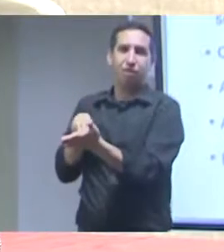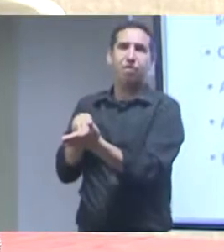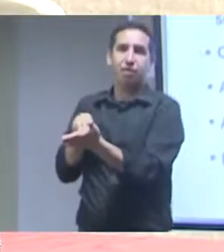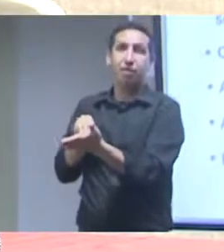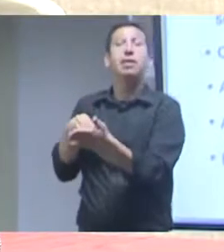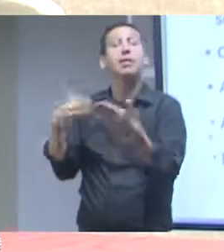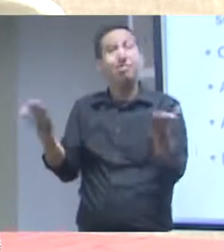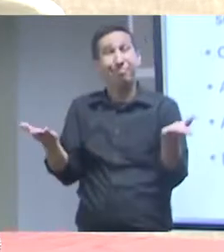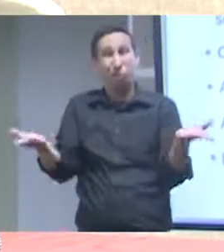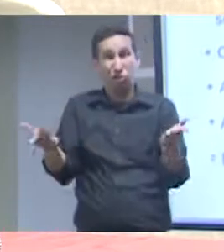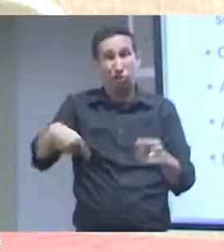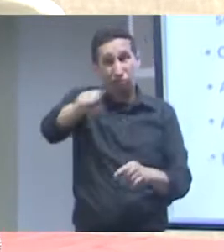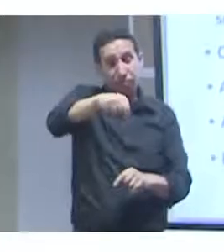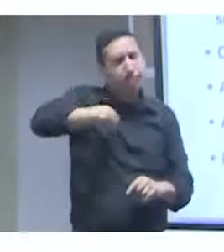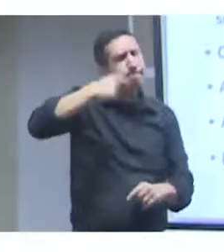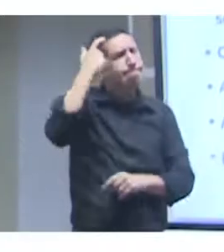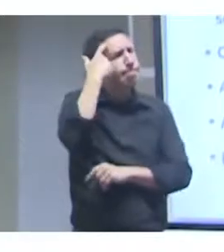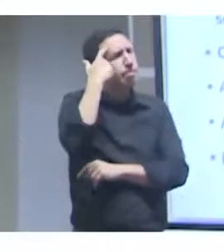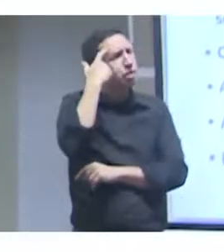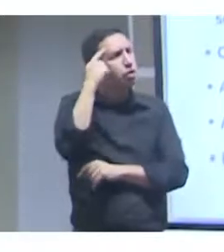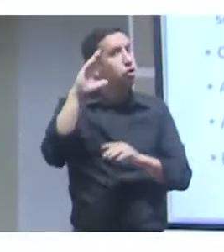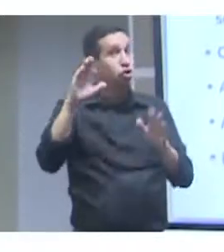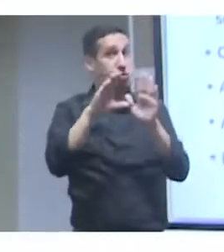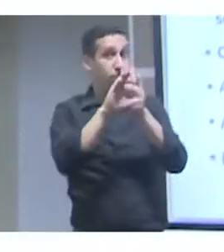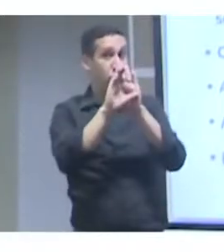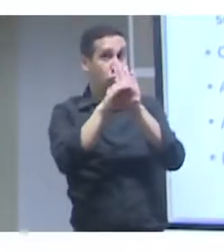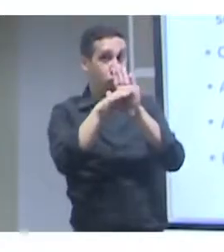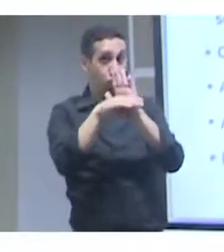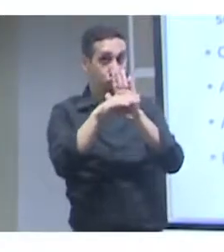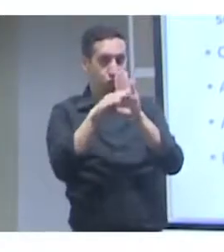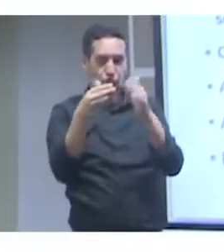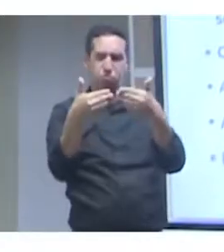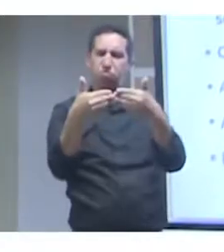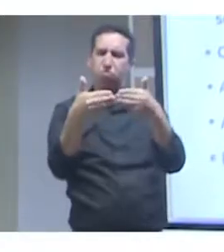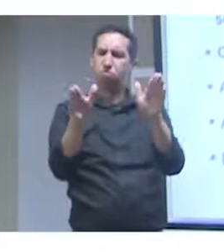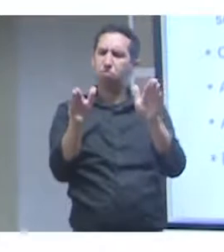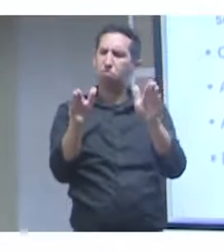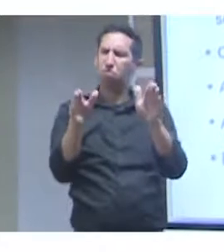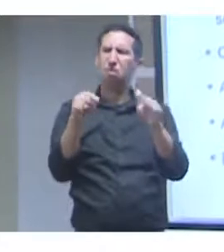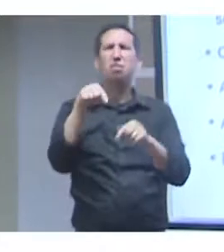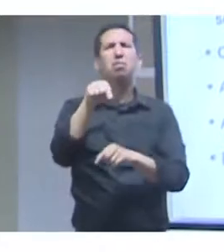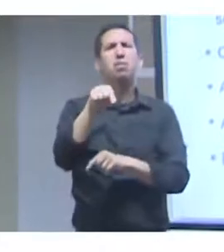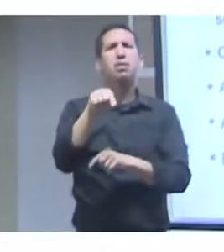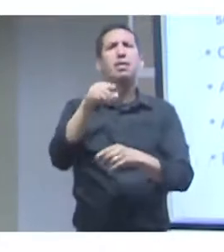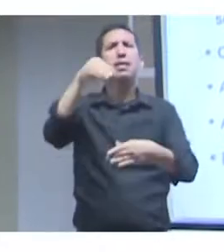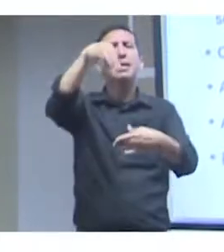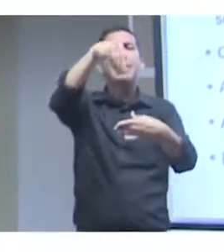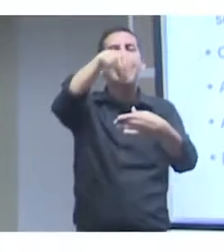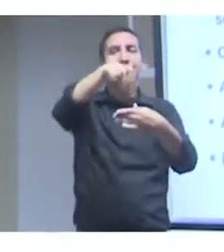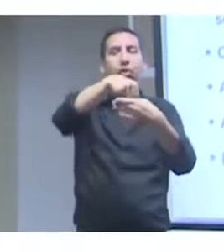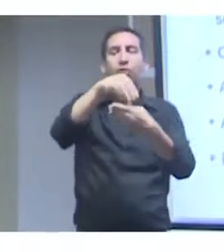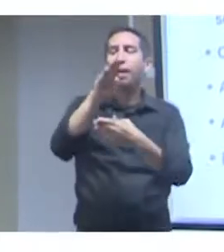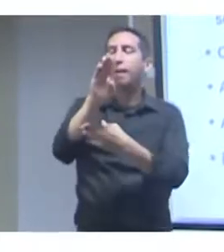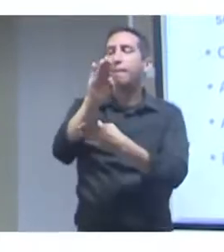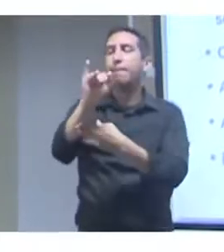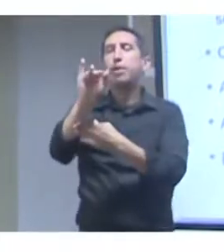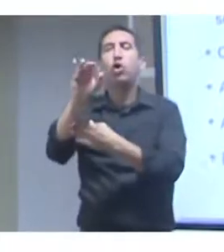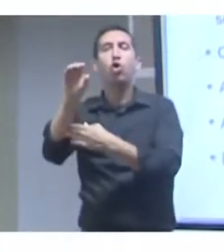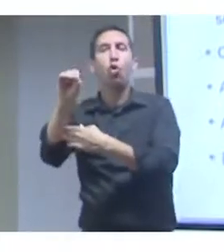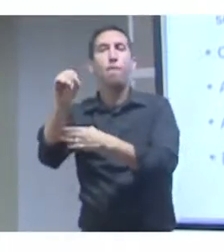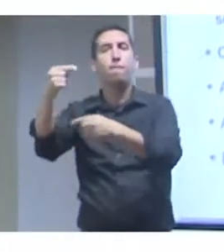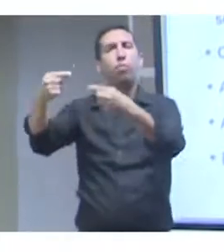no conceito de abertura, nas biopolíticas, ou, alguns vão dizer que as biopolíticas hoje